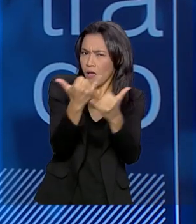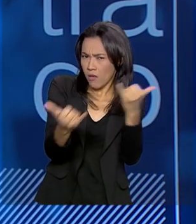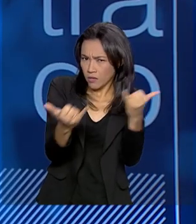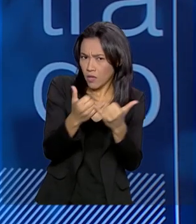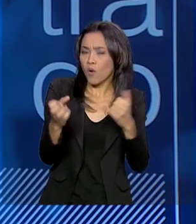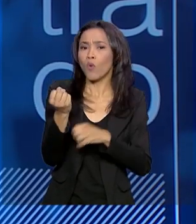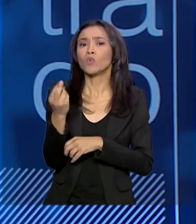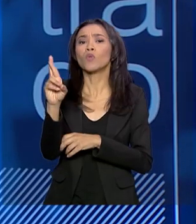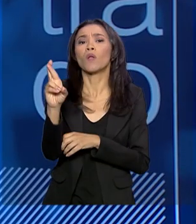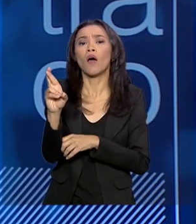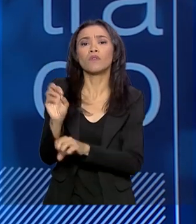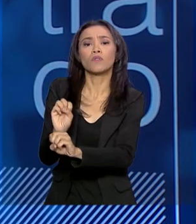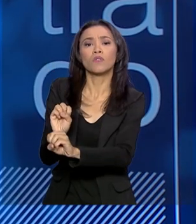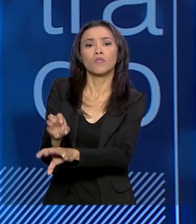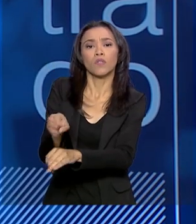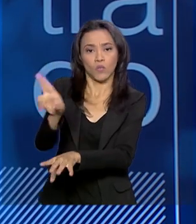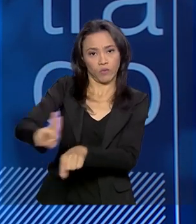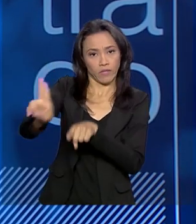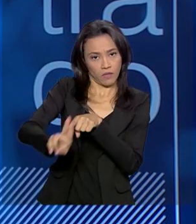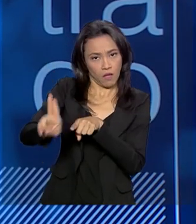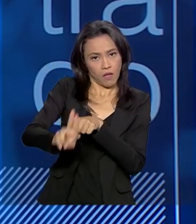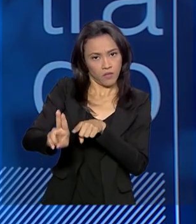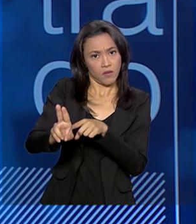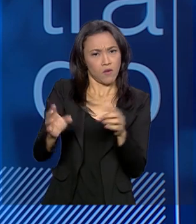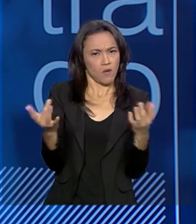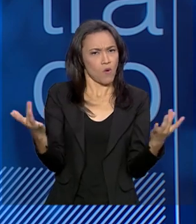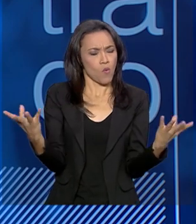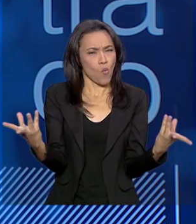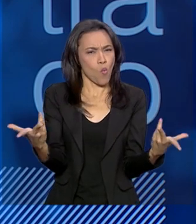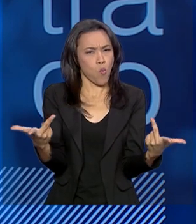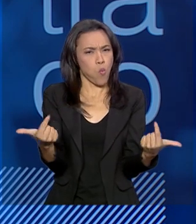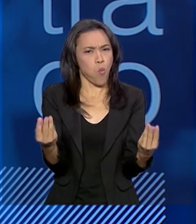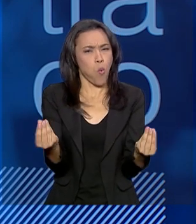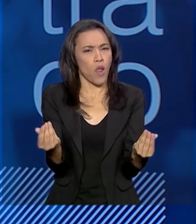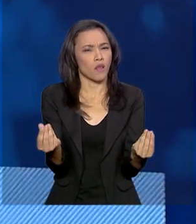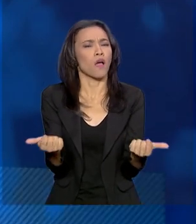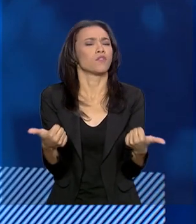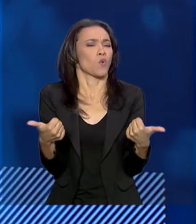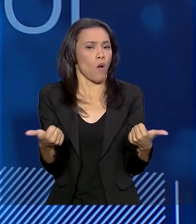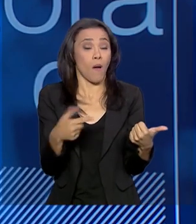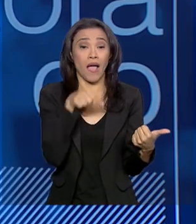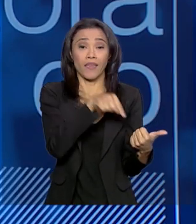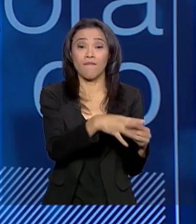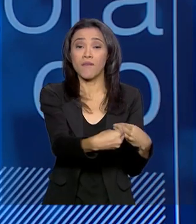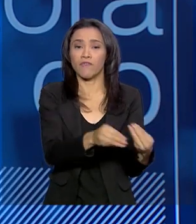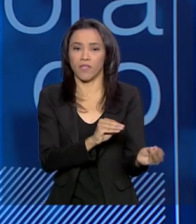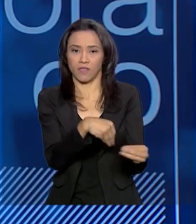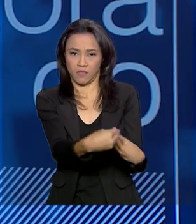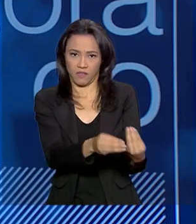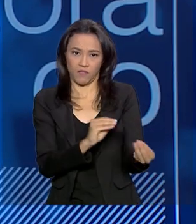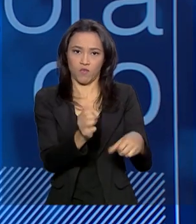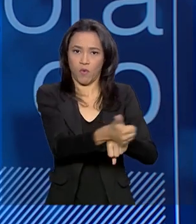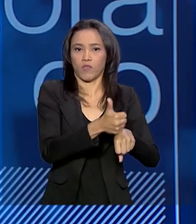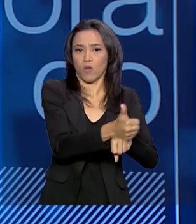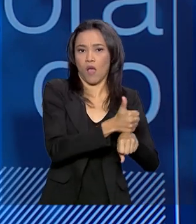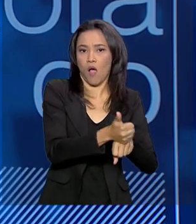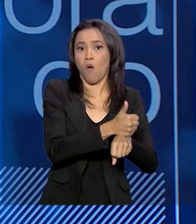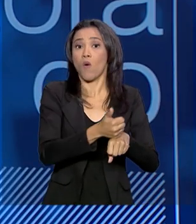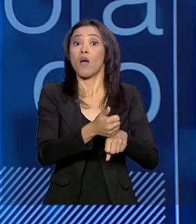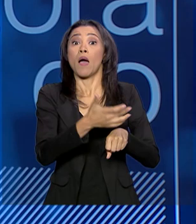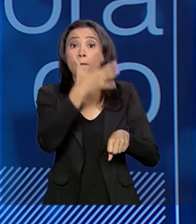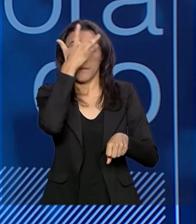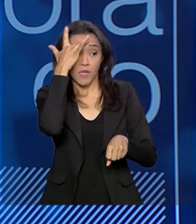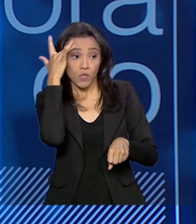o mesmo nível de qualidade, com a diferença que ele é mais flexível na participação de pessoal da